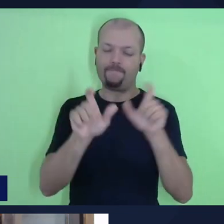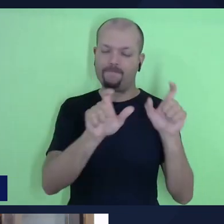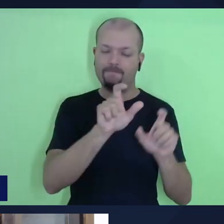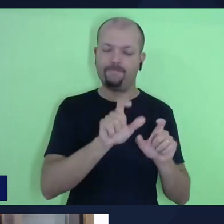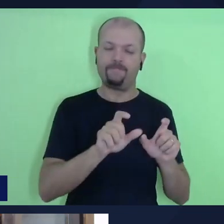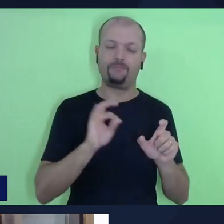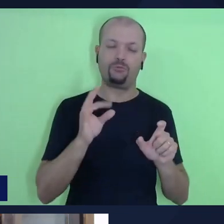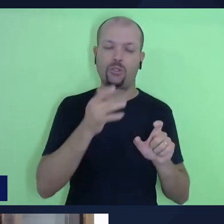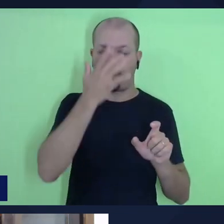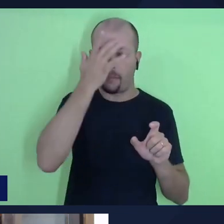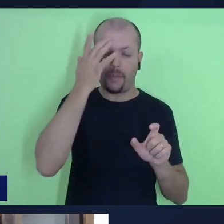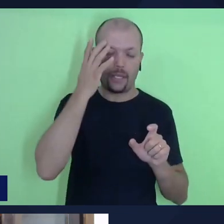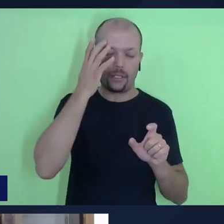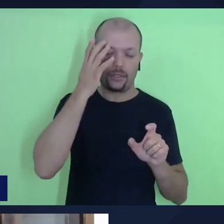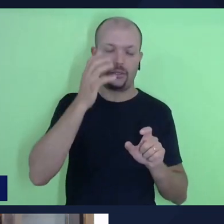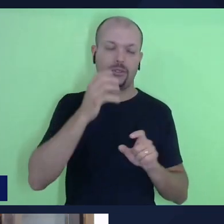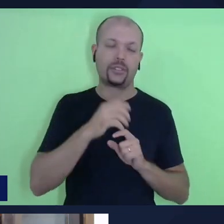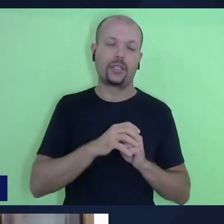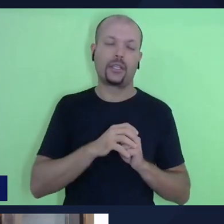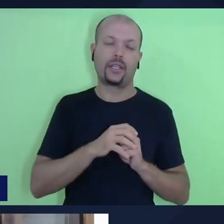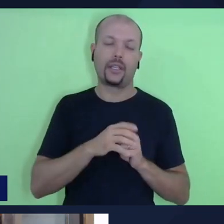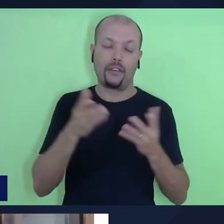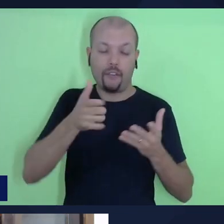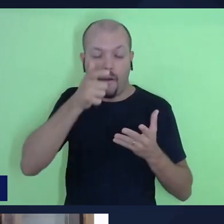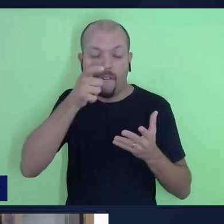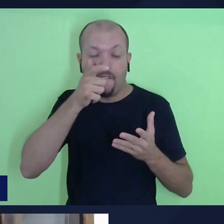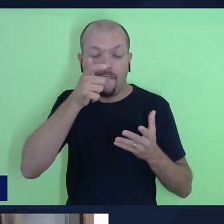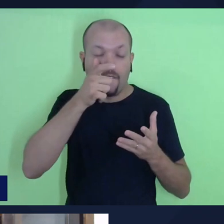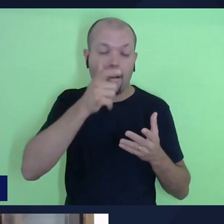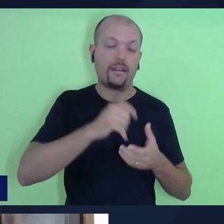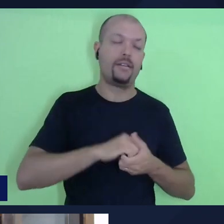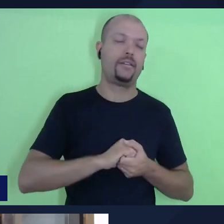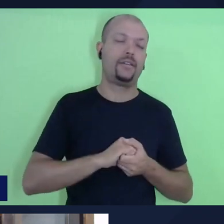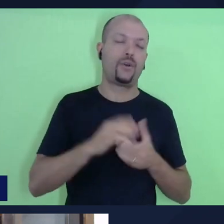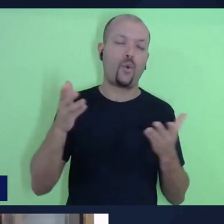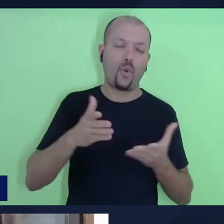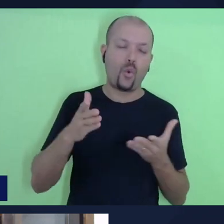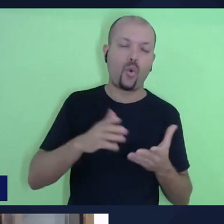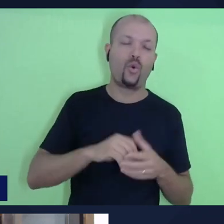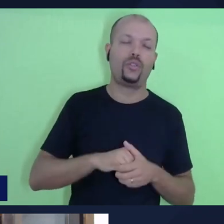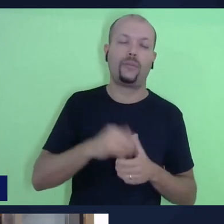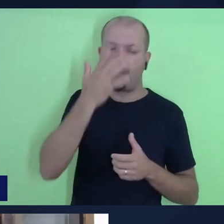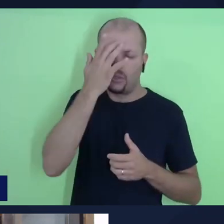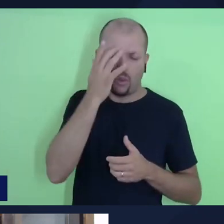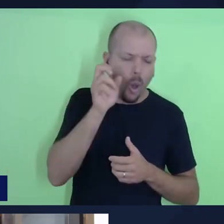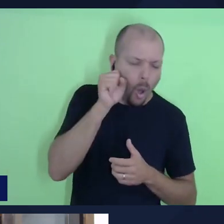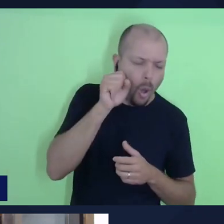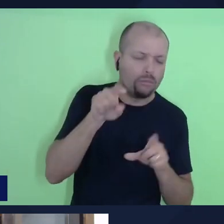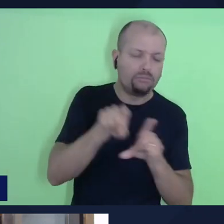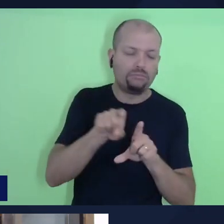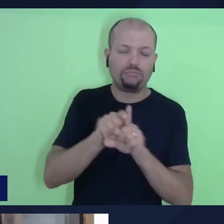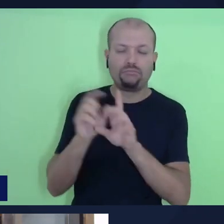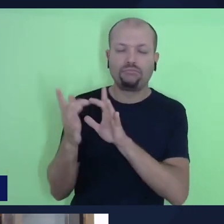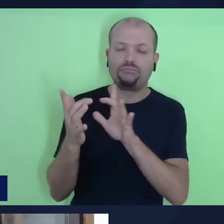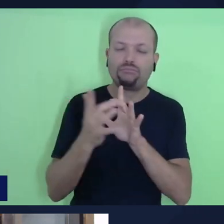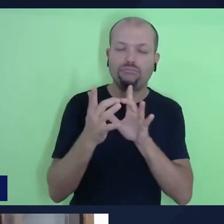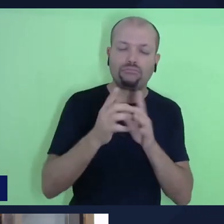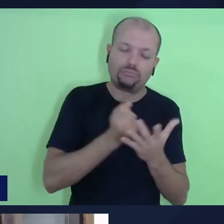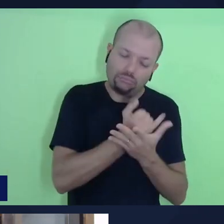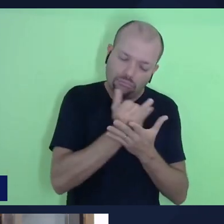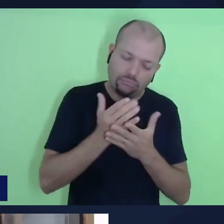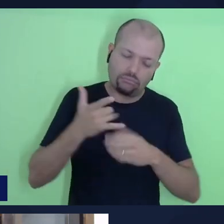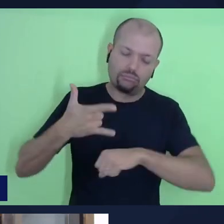os ouvintes, todas as pessoas que em algum momento estarão entrando em contato com a transmissão,